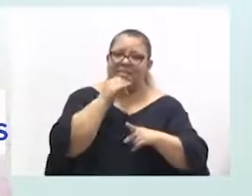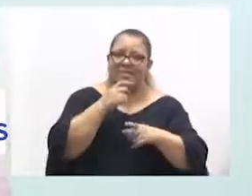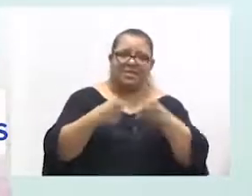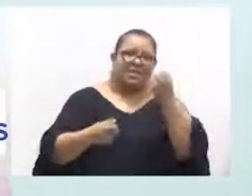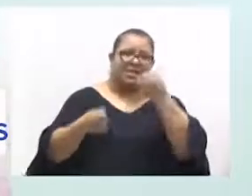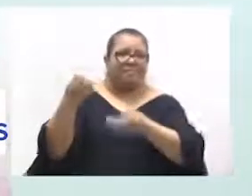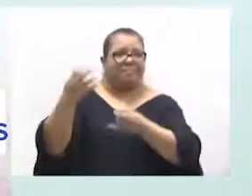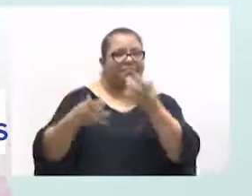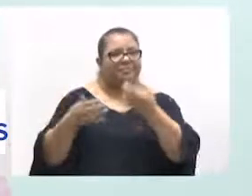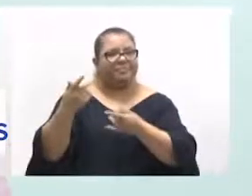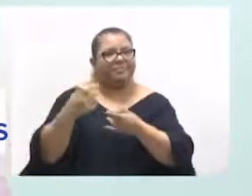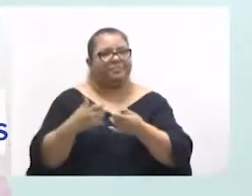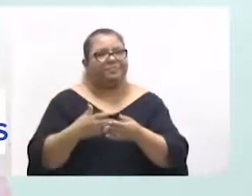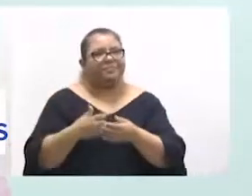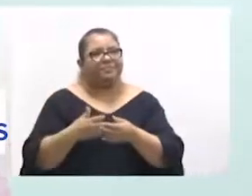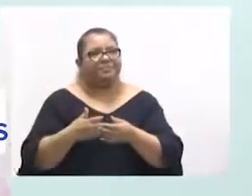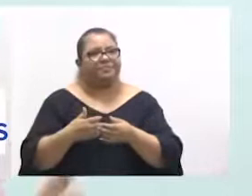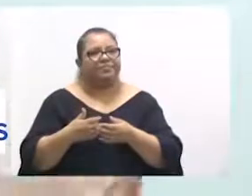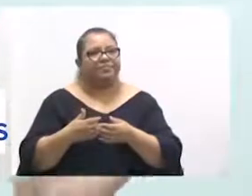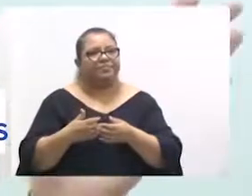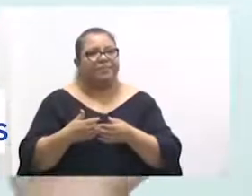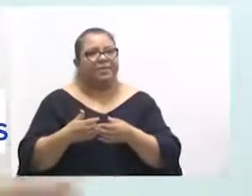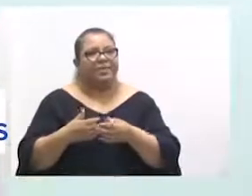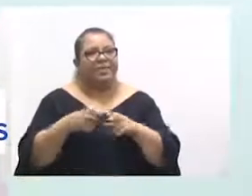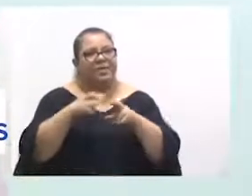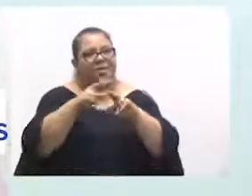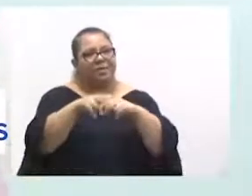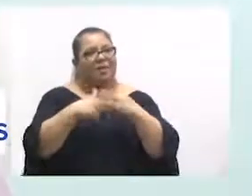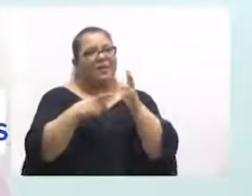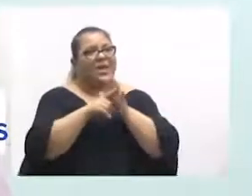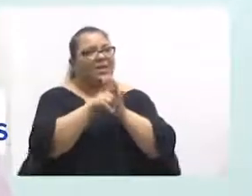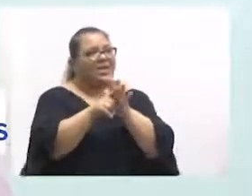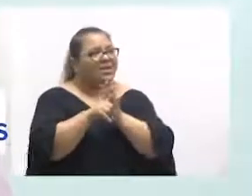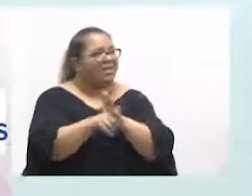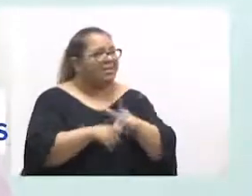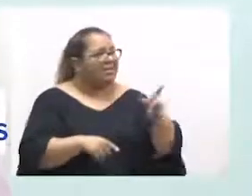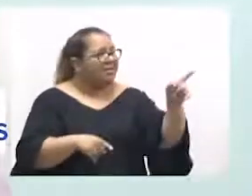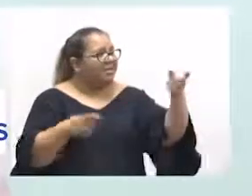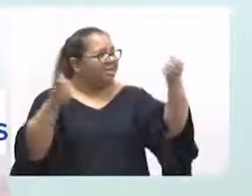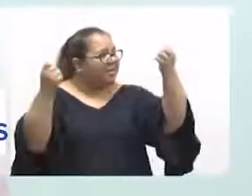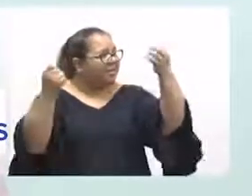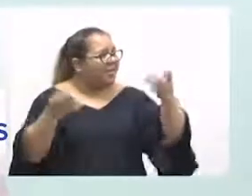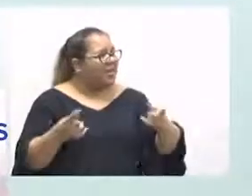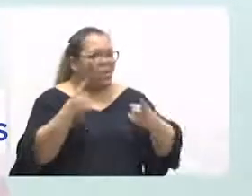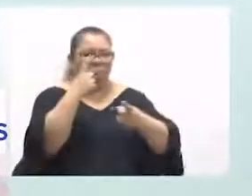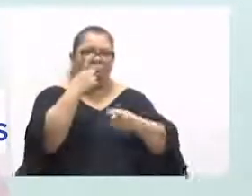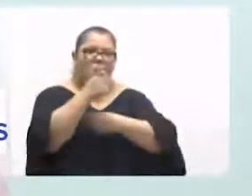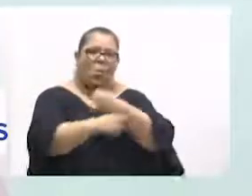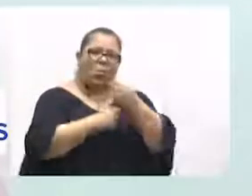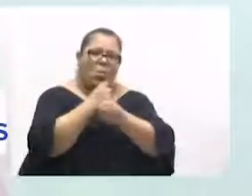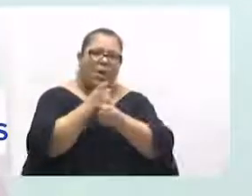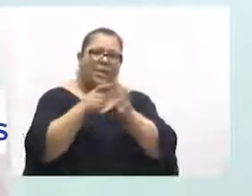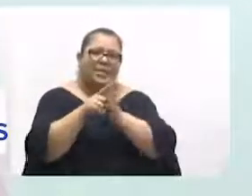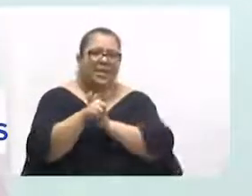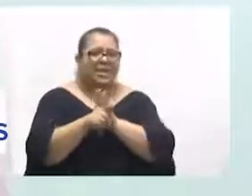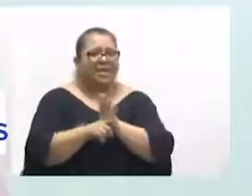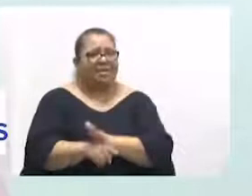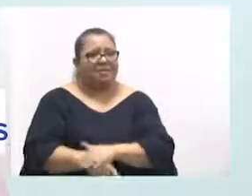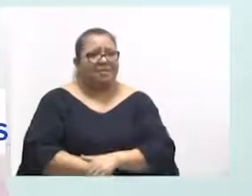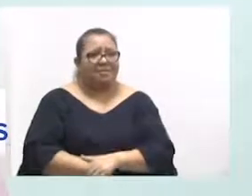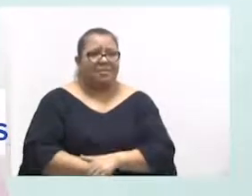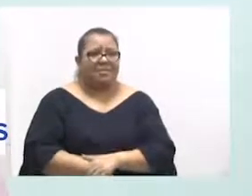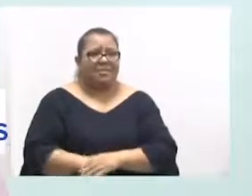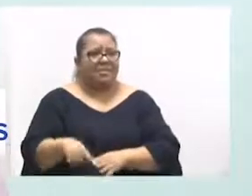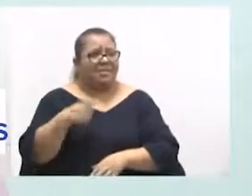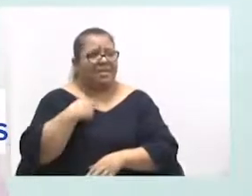de acesso a exames, que a Janaina até falou, de demorar um ano para fazer uma tomografia, uma coisa